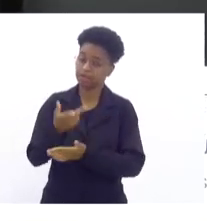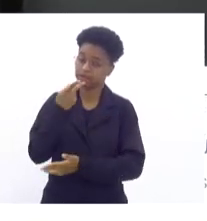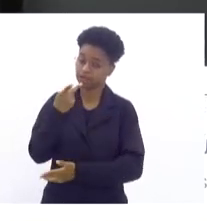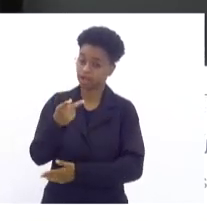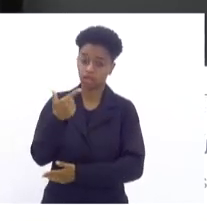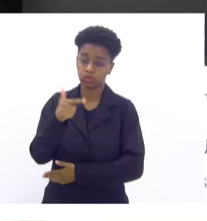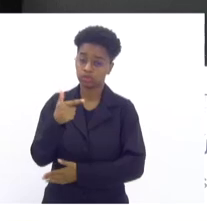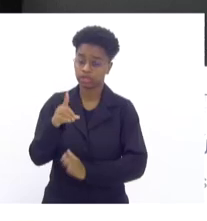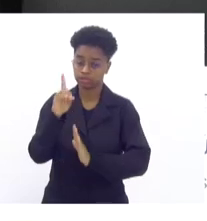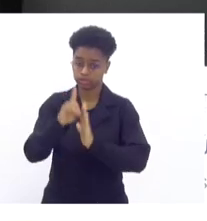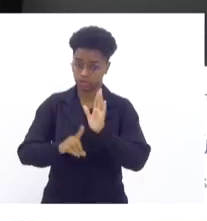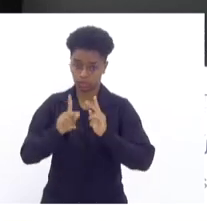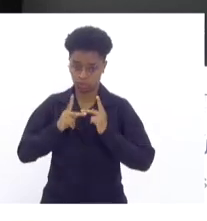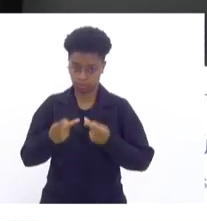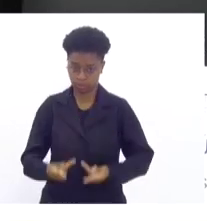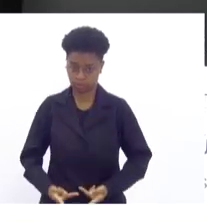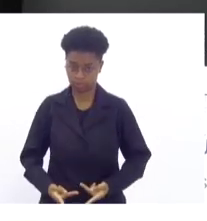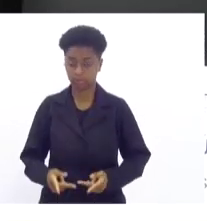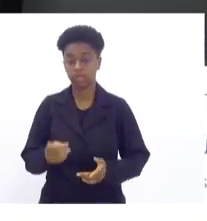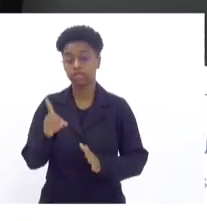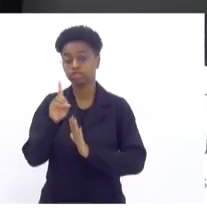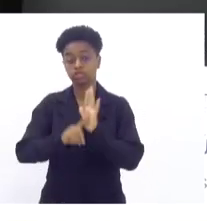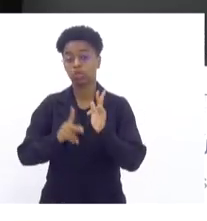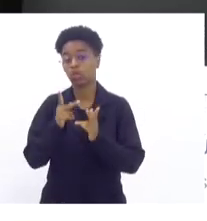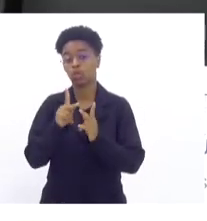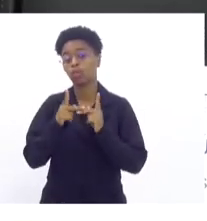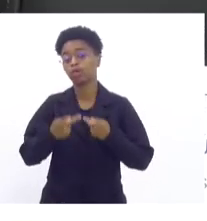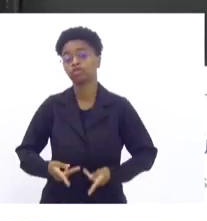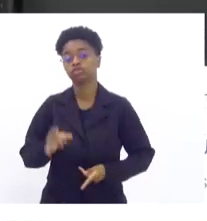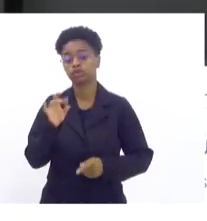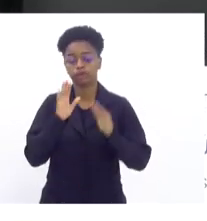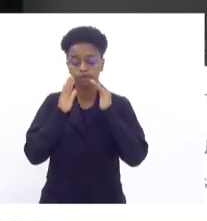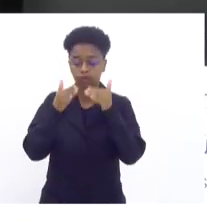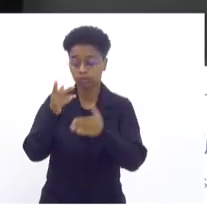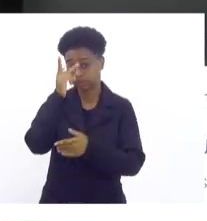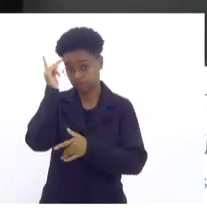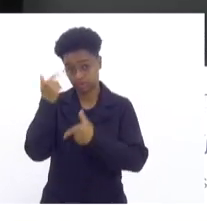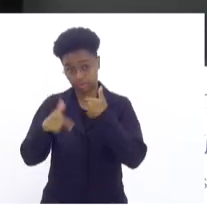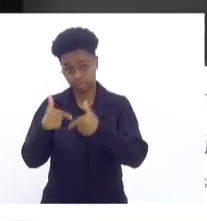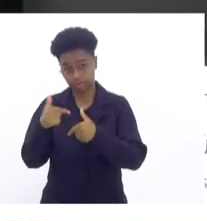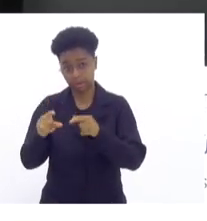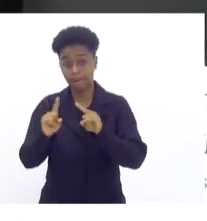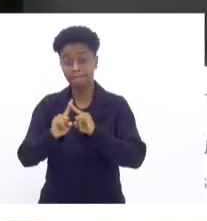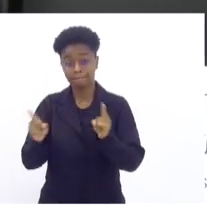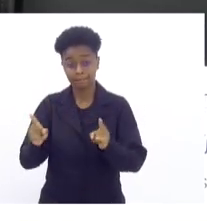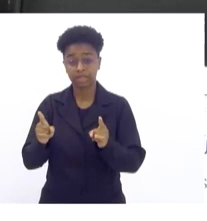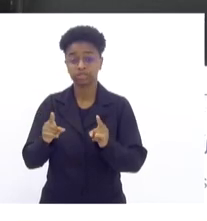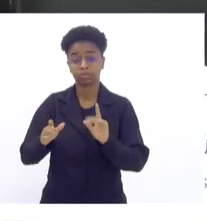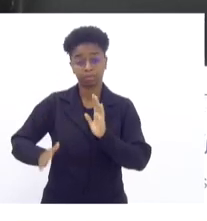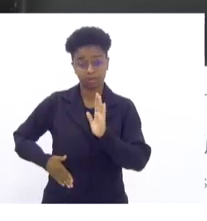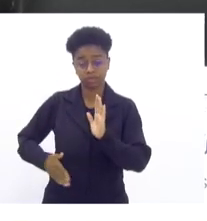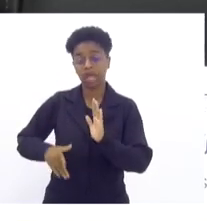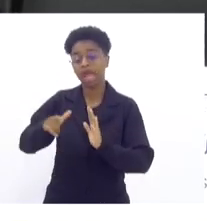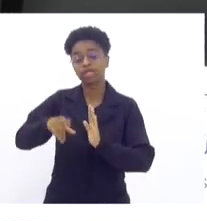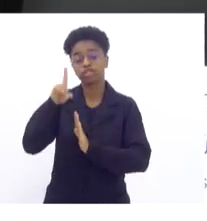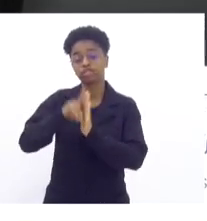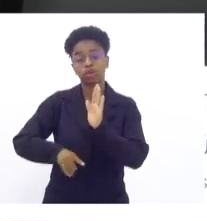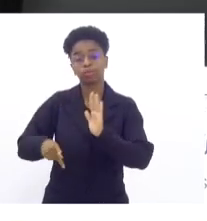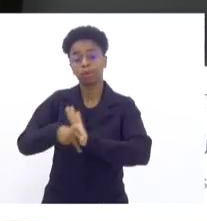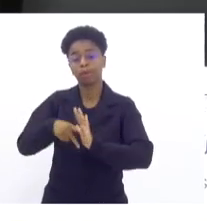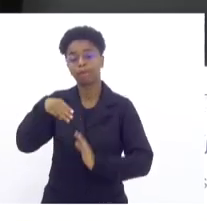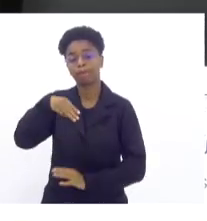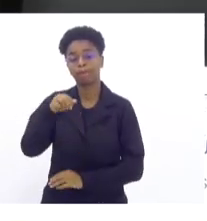direitos humanos. Direitos humanos é só para quem é trabalhador. O bandido é direito dos manos. Essa que é a verdade.